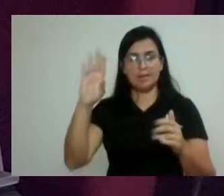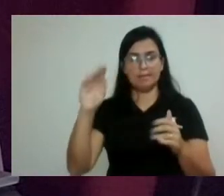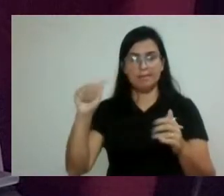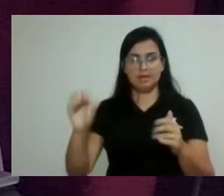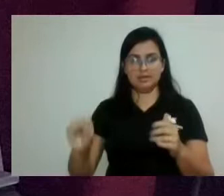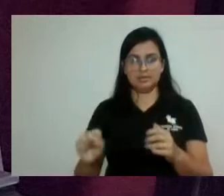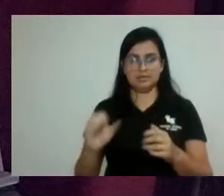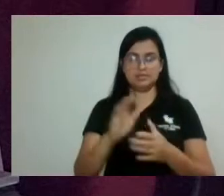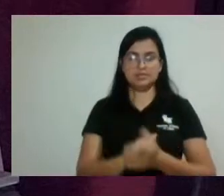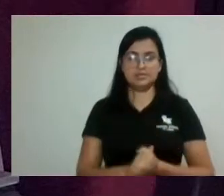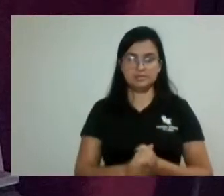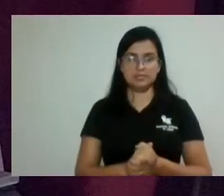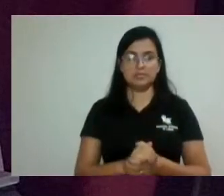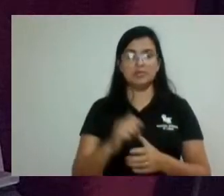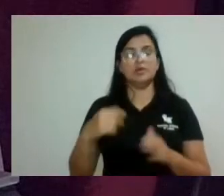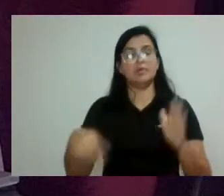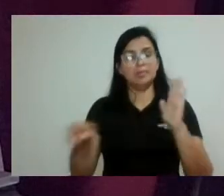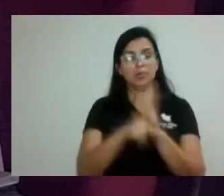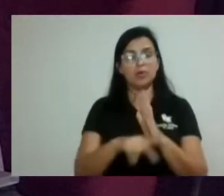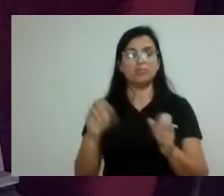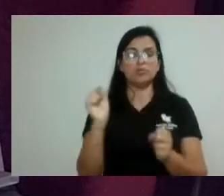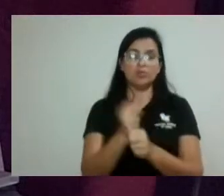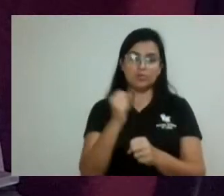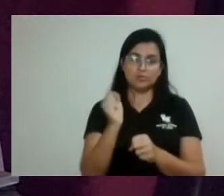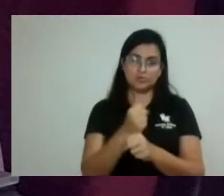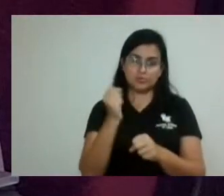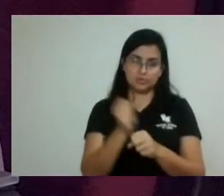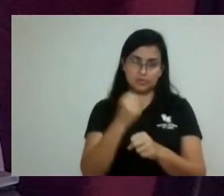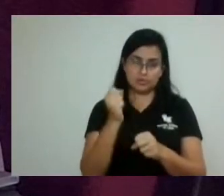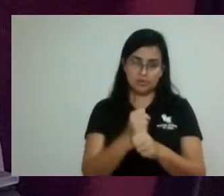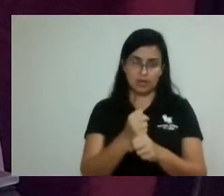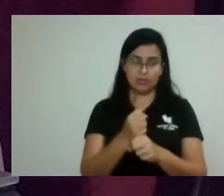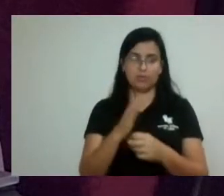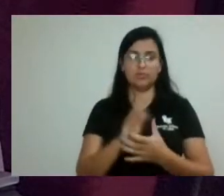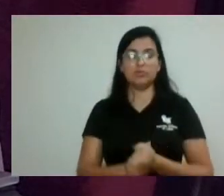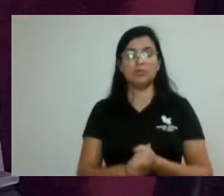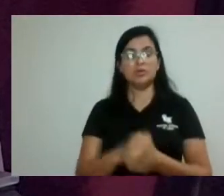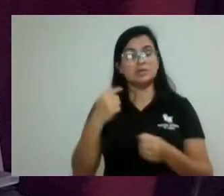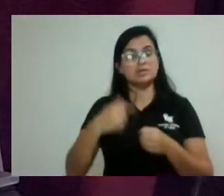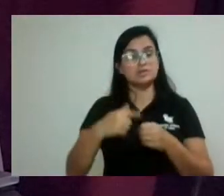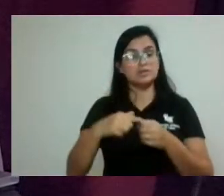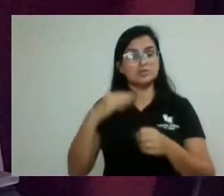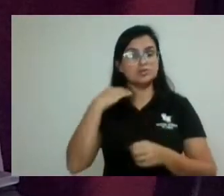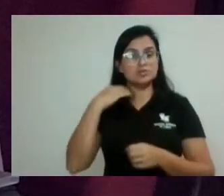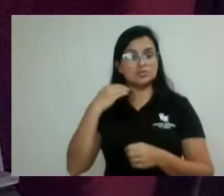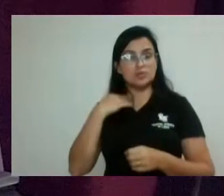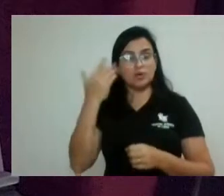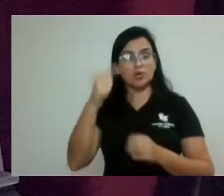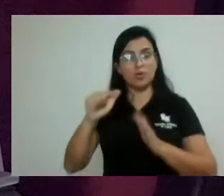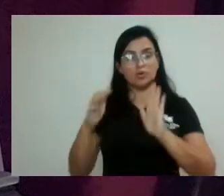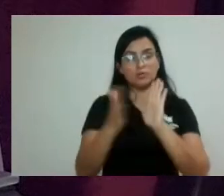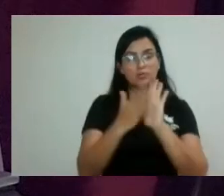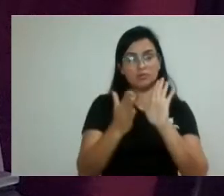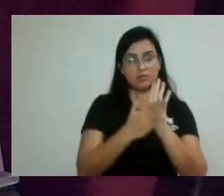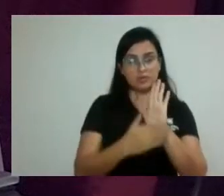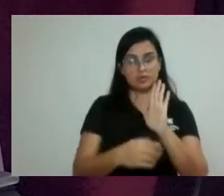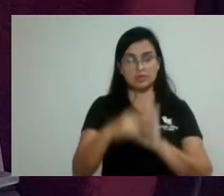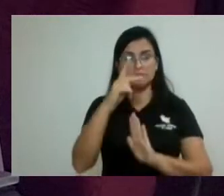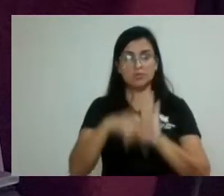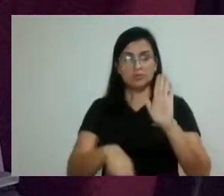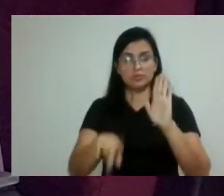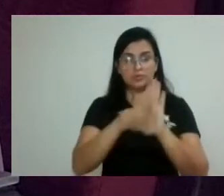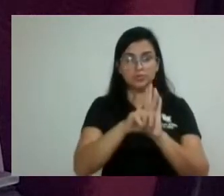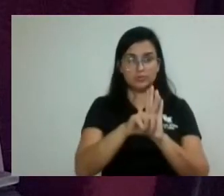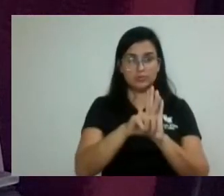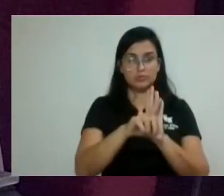construção civil e resíduos volumosos no município de Juiz de Fora e da outras providências. Proposição do Projeto de Lei 264 de